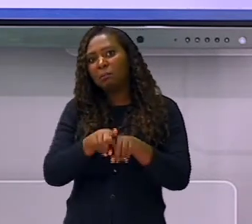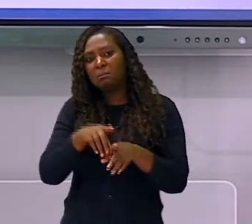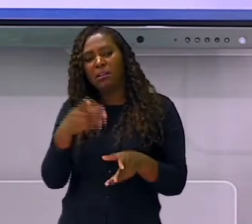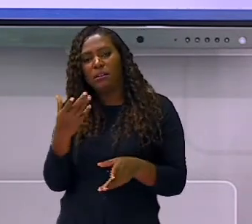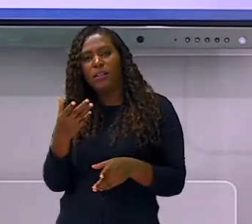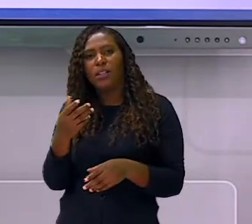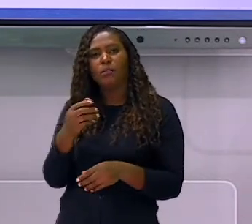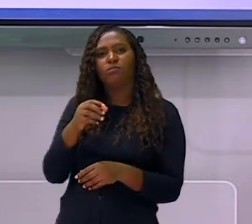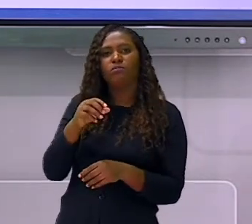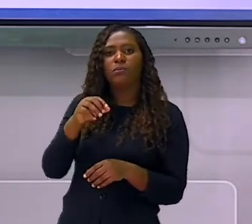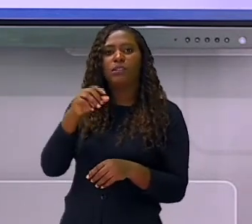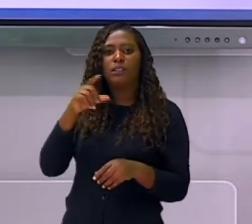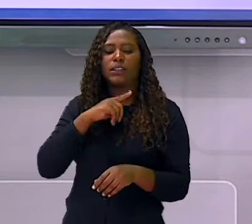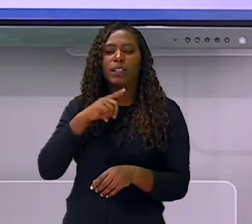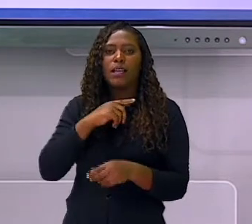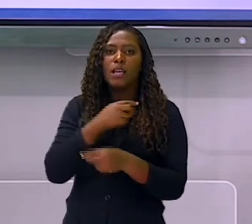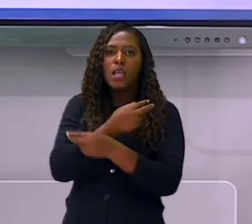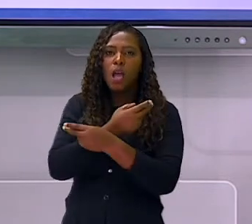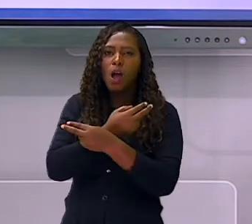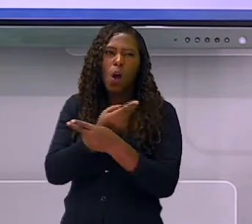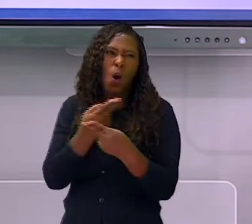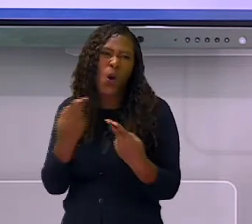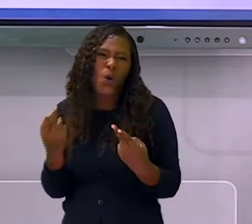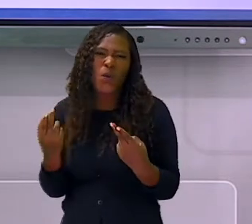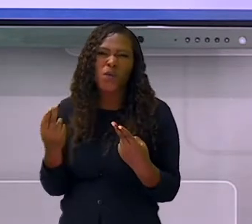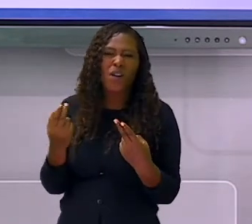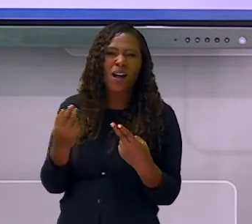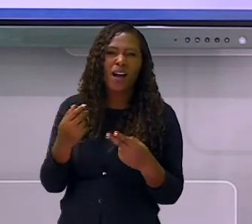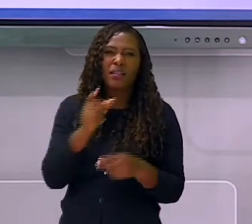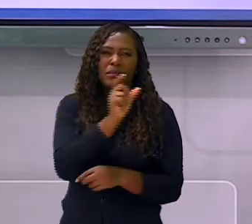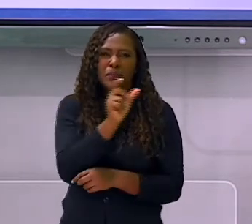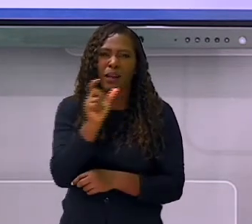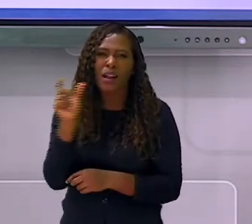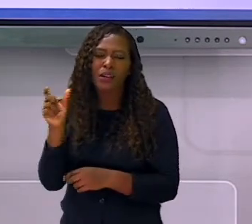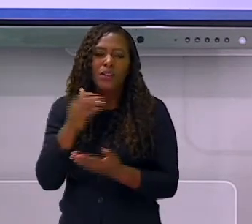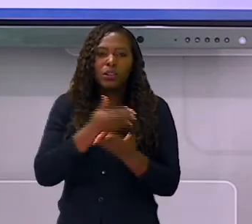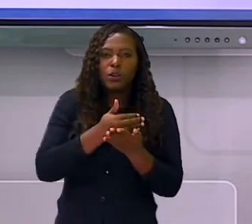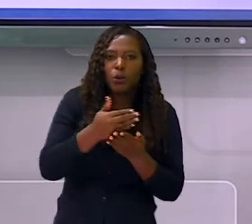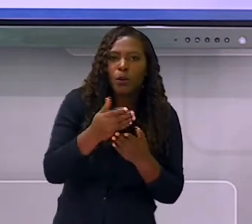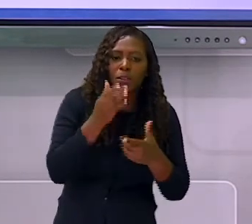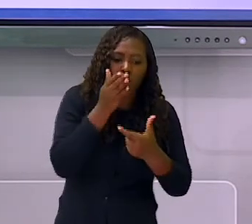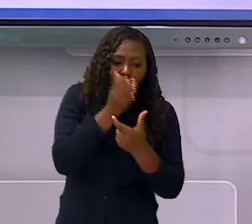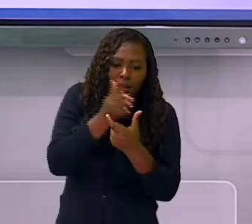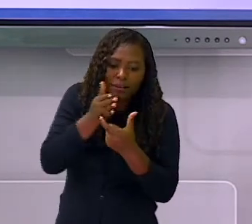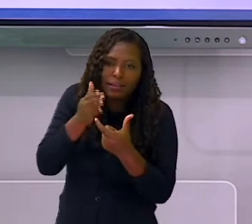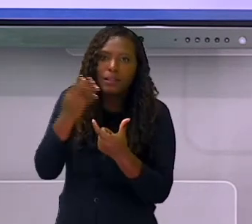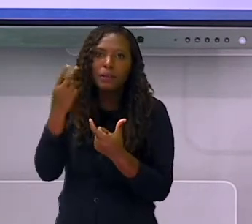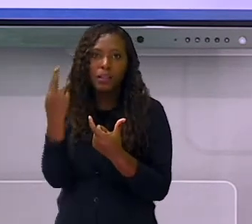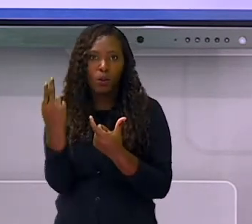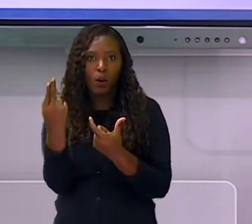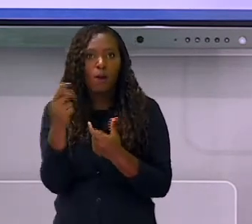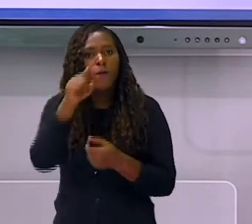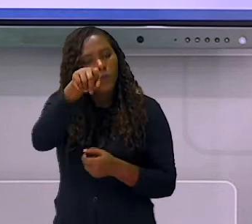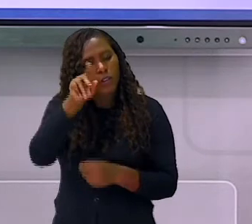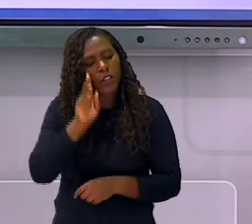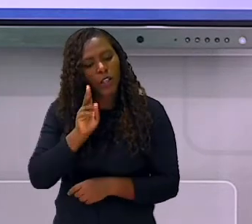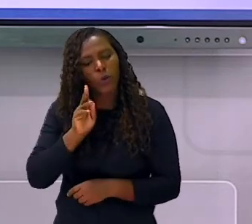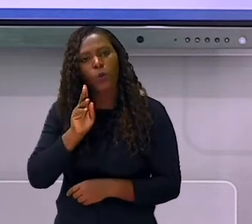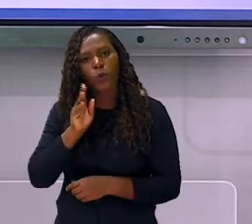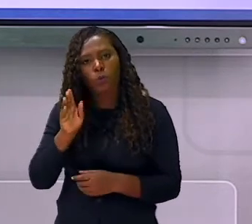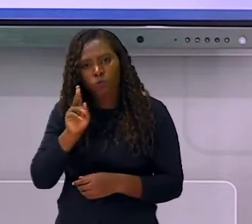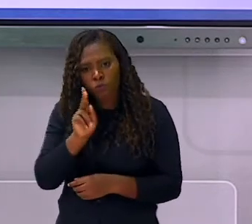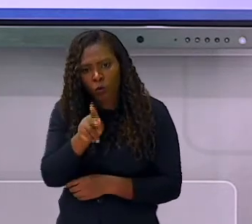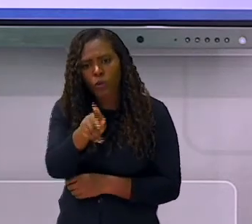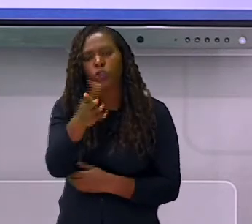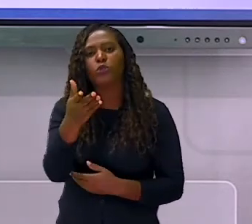Você dá o exemplo de novo. E ele identifica a sílaba. E ele continua falando palavras com aquela sílaba. Você fala gato,